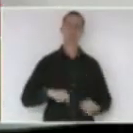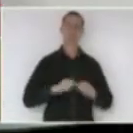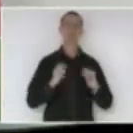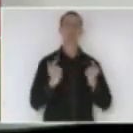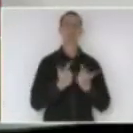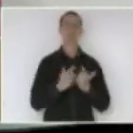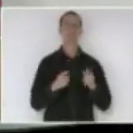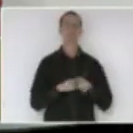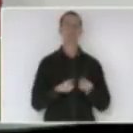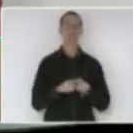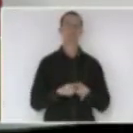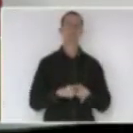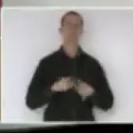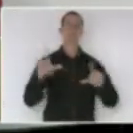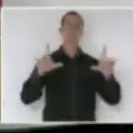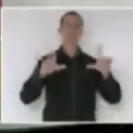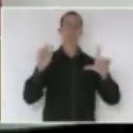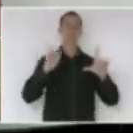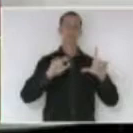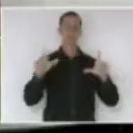TVA e pelas redes sociais.